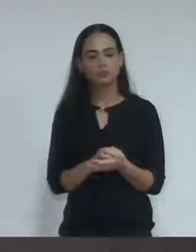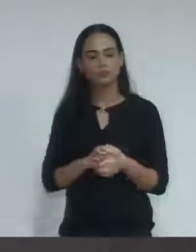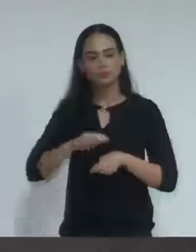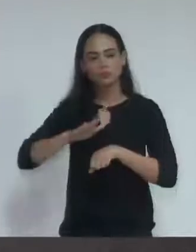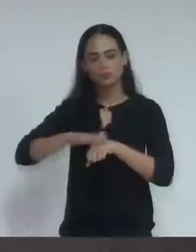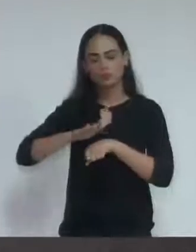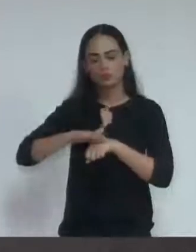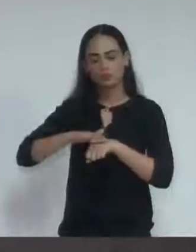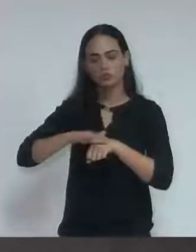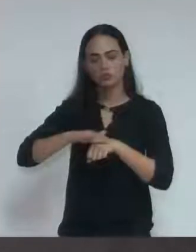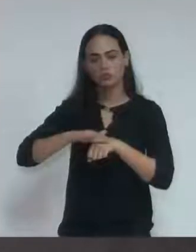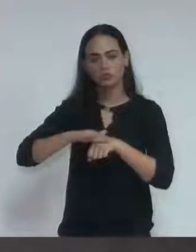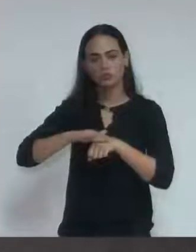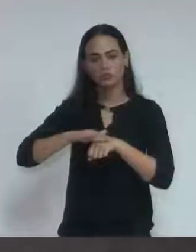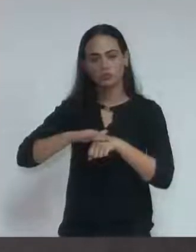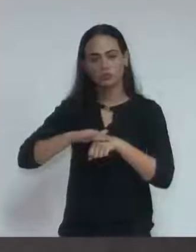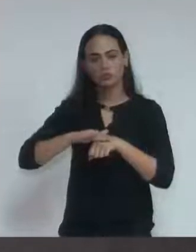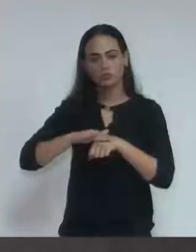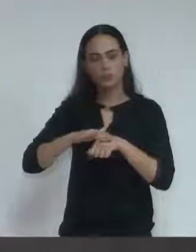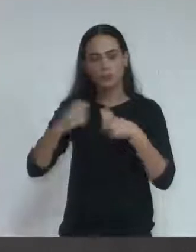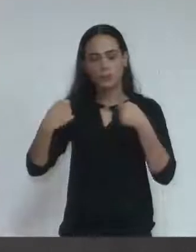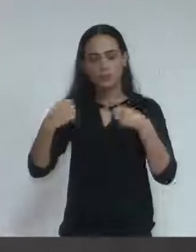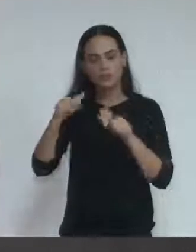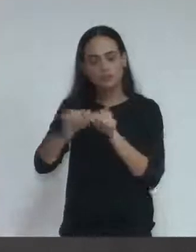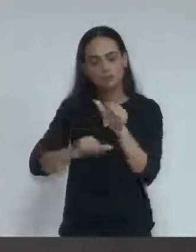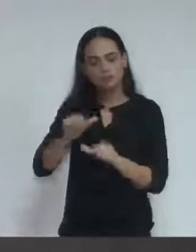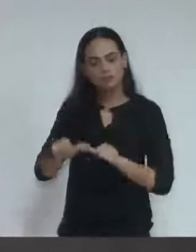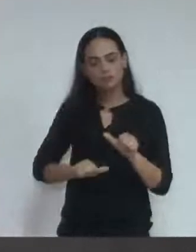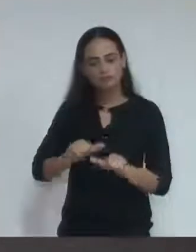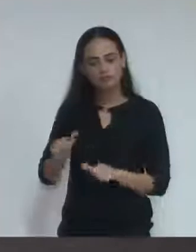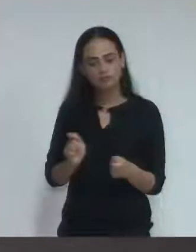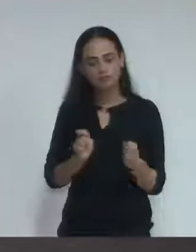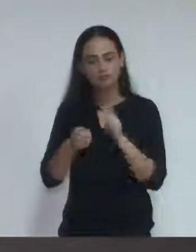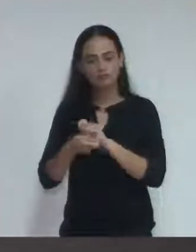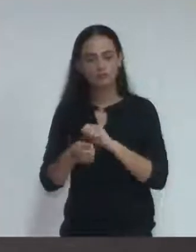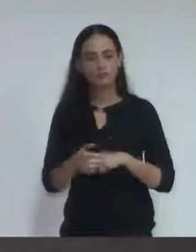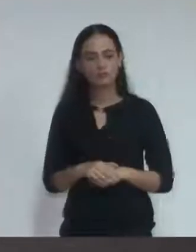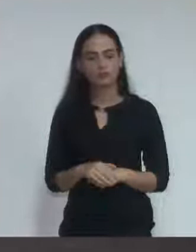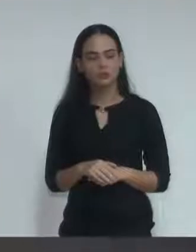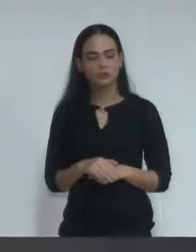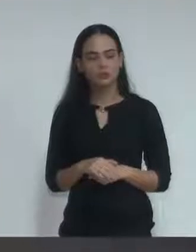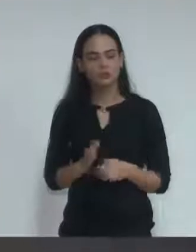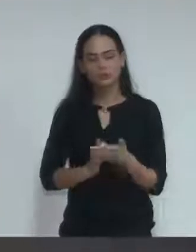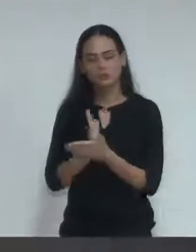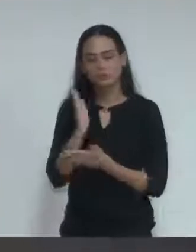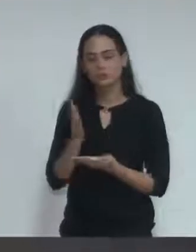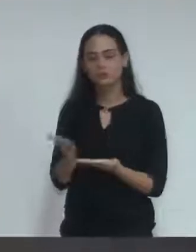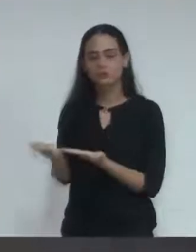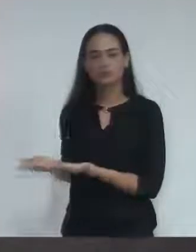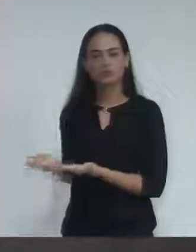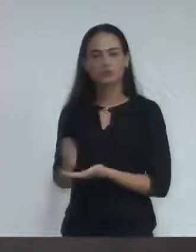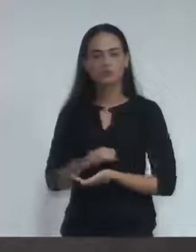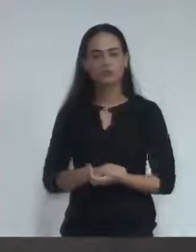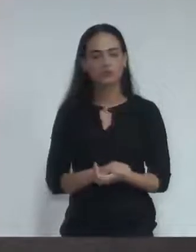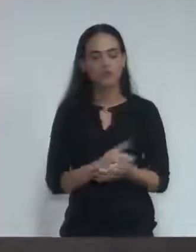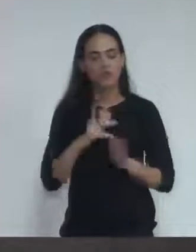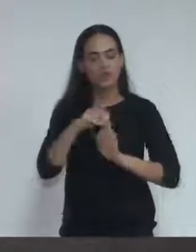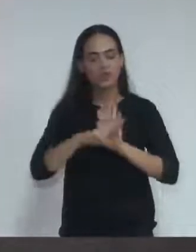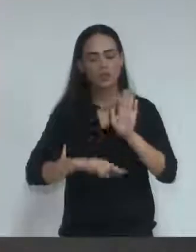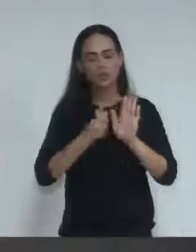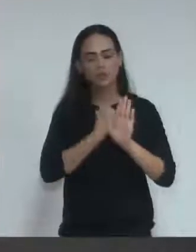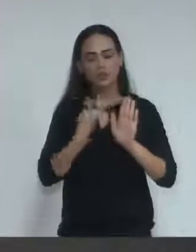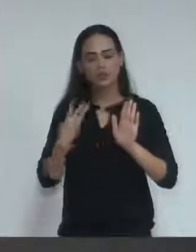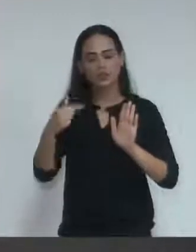para fins de adequações. Deferido. Requerimento número 37 de 2018.